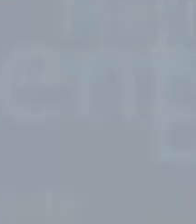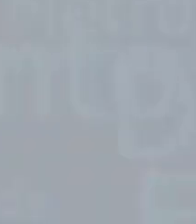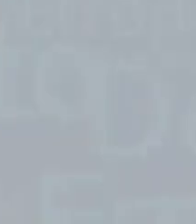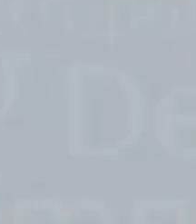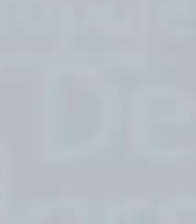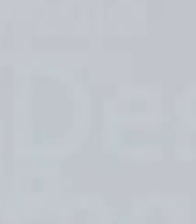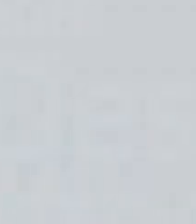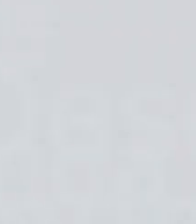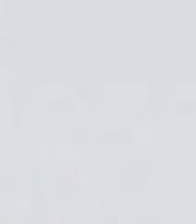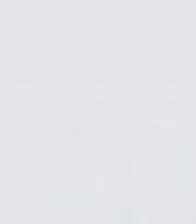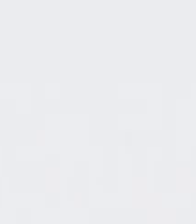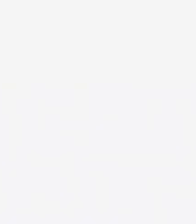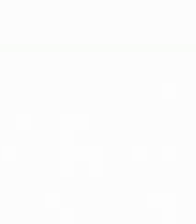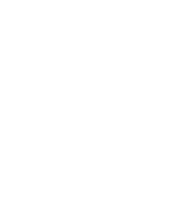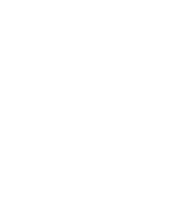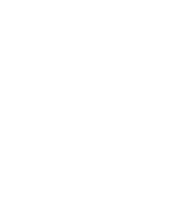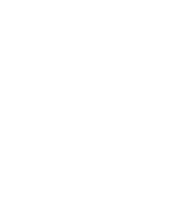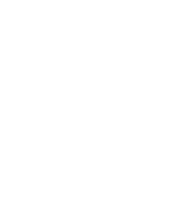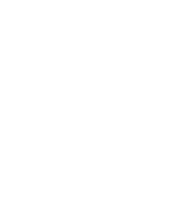Música Música Música